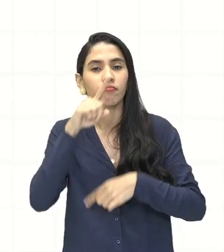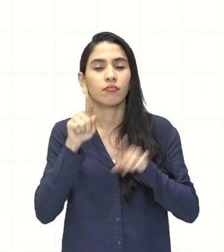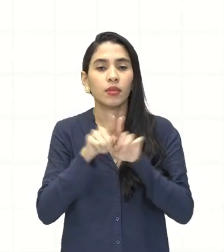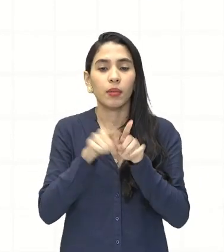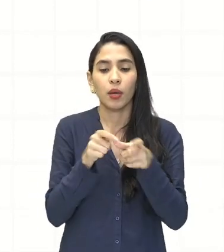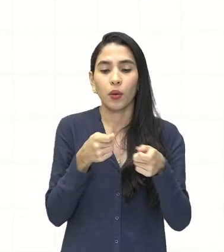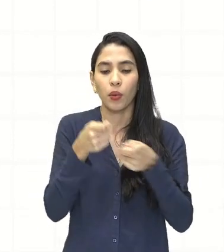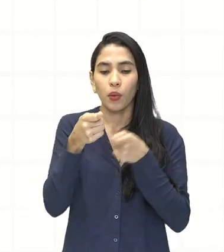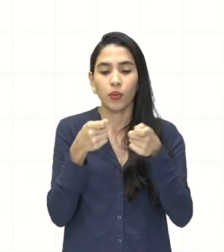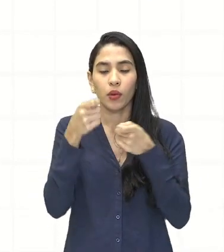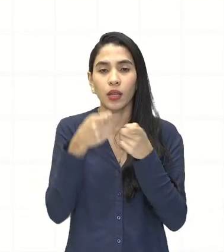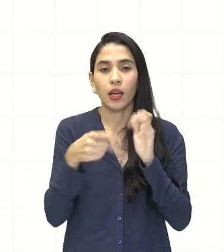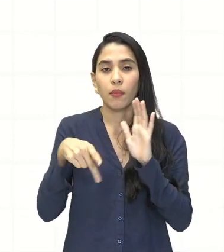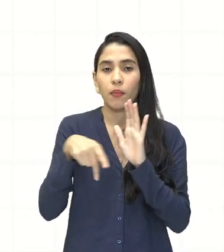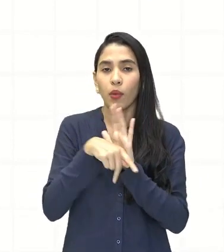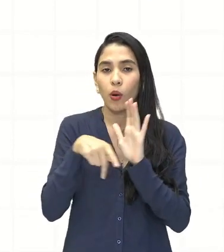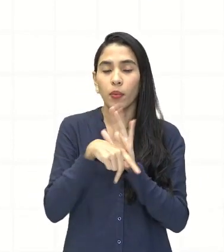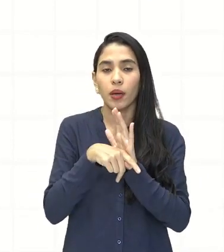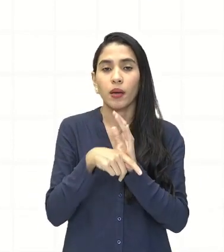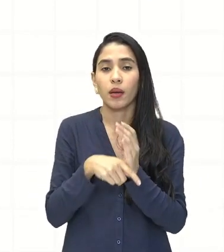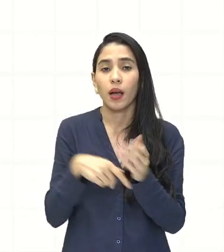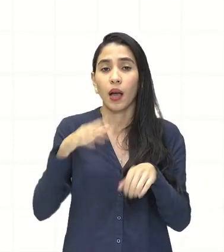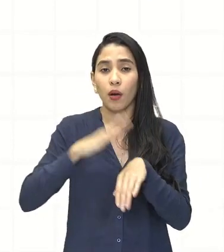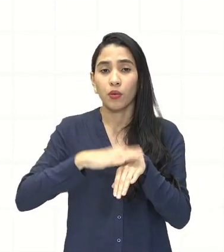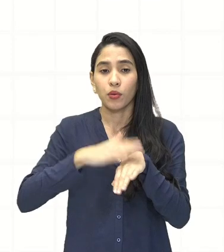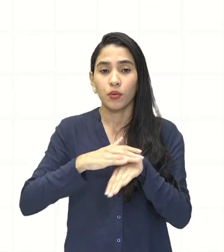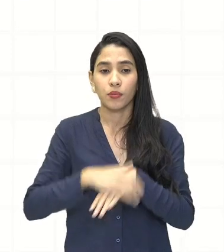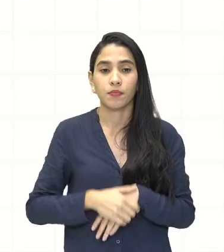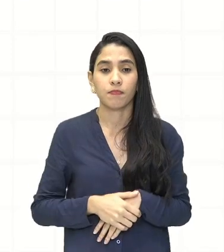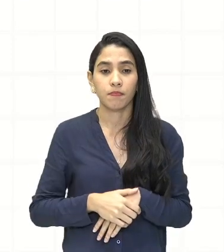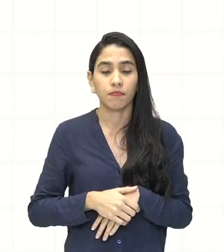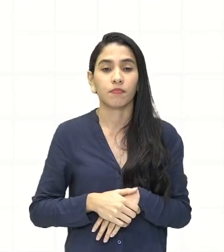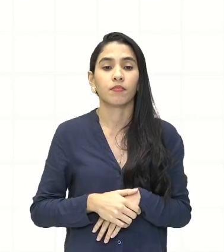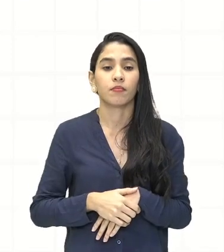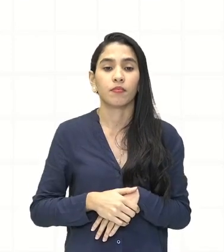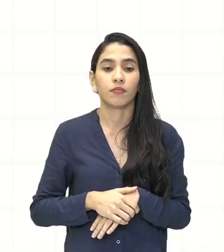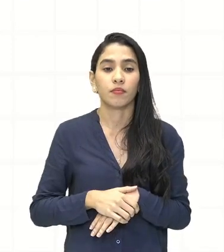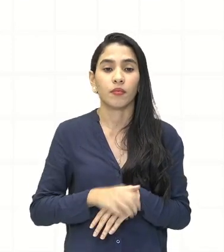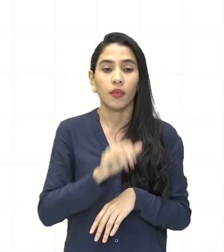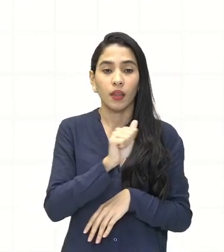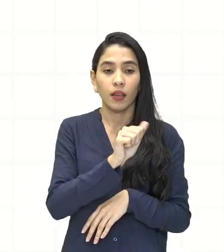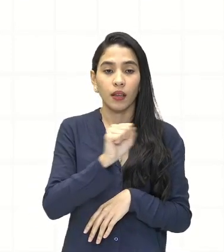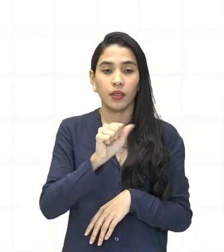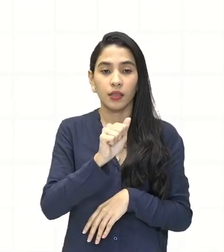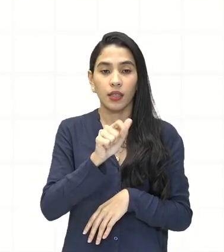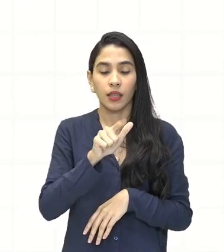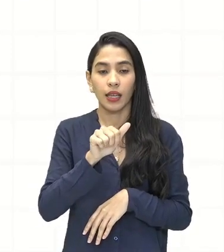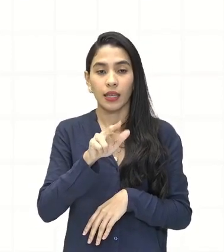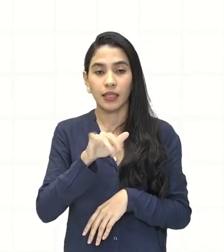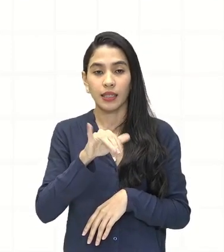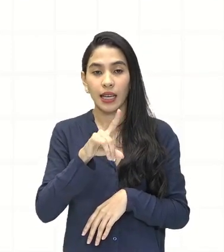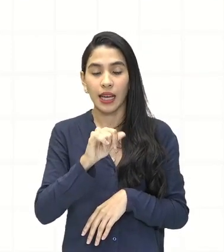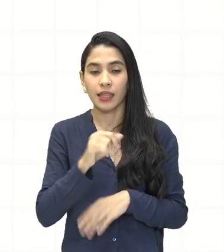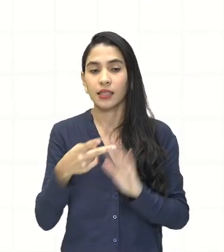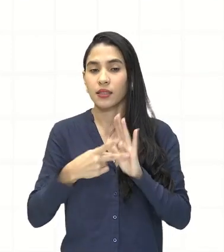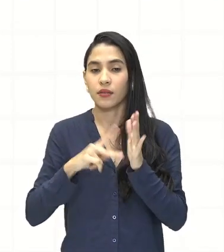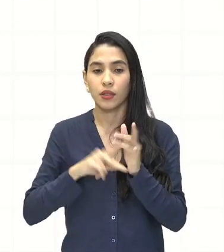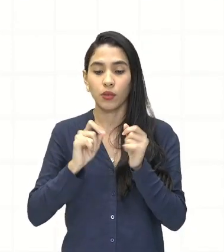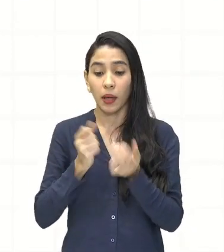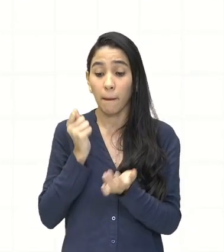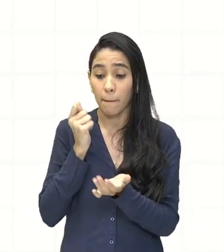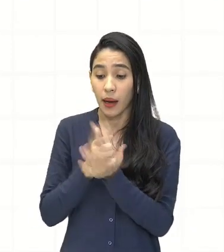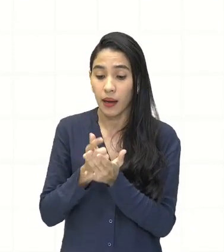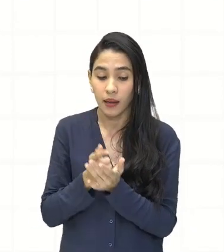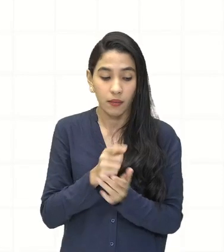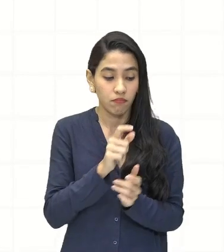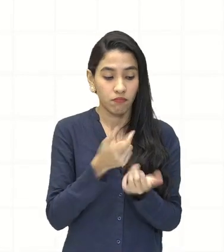a sua própria produção. A mão de obra utilizada vai ser qual? A assalariada. Ou seja, eles vão pagar